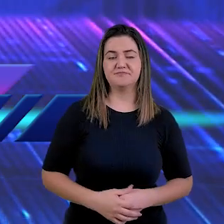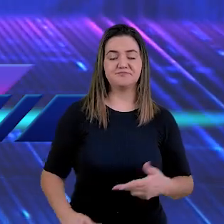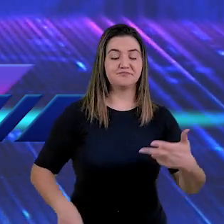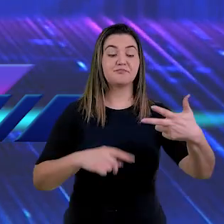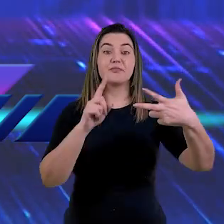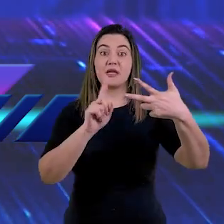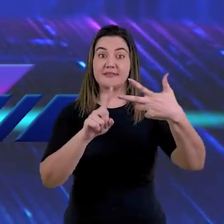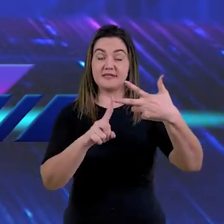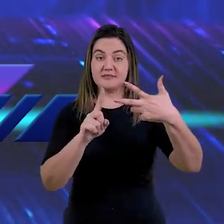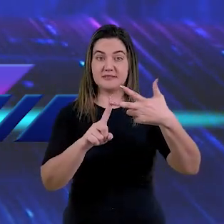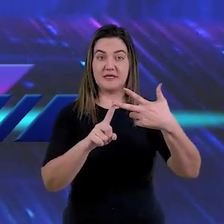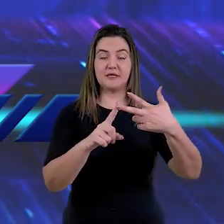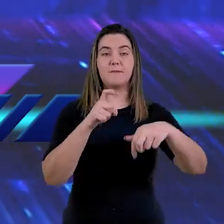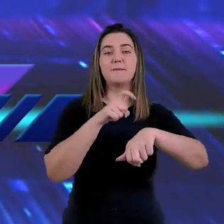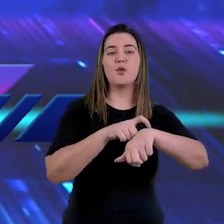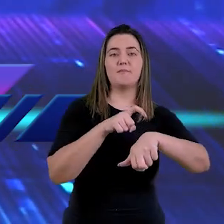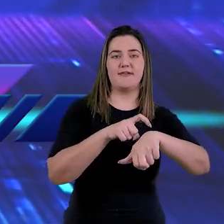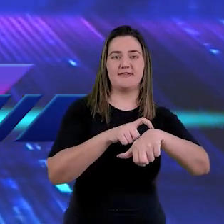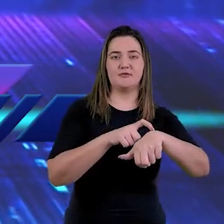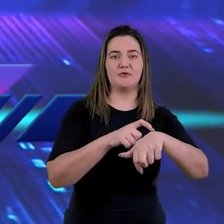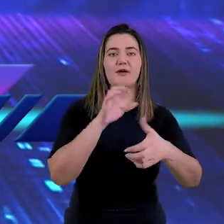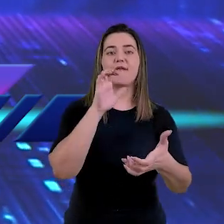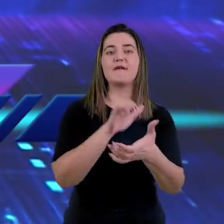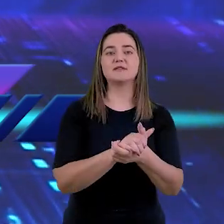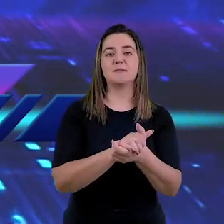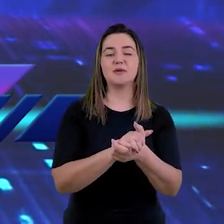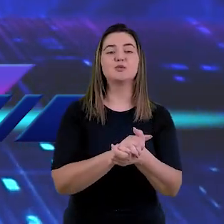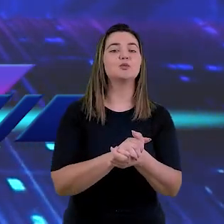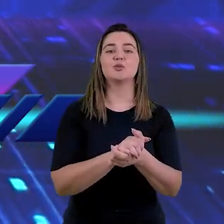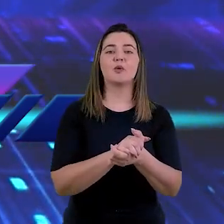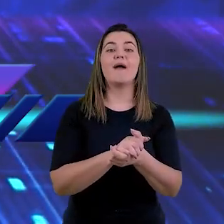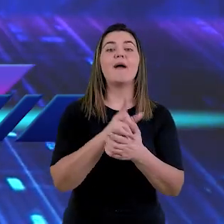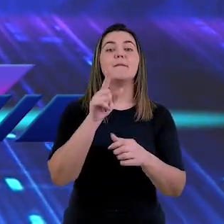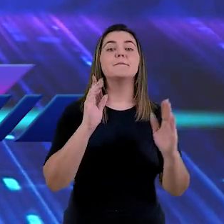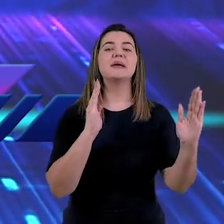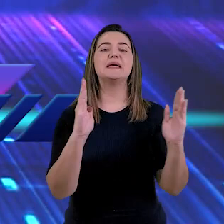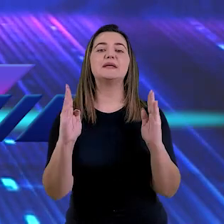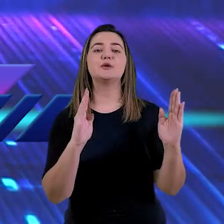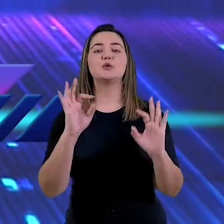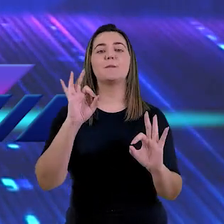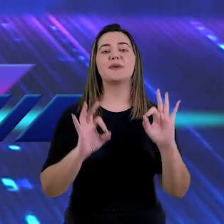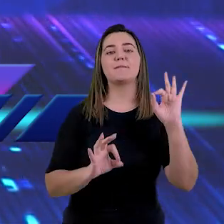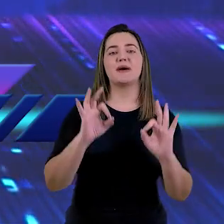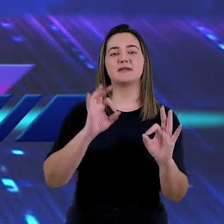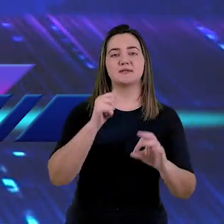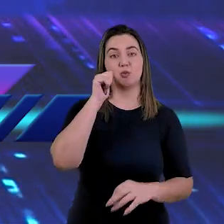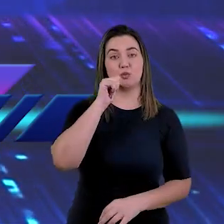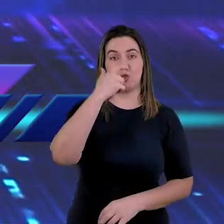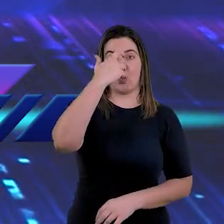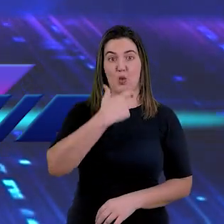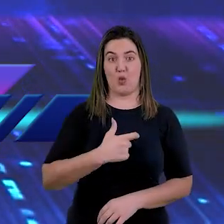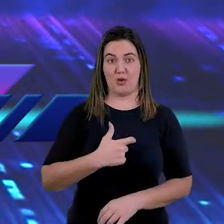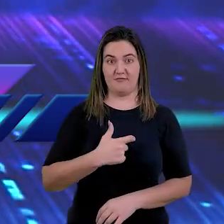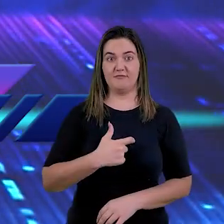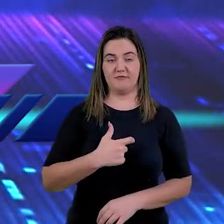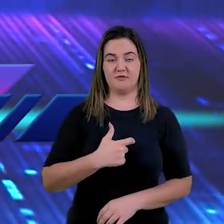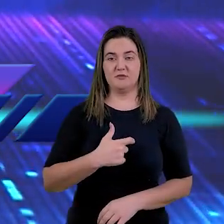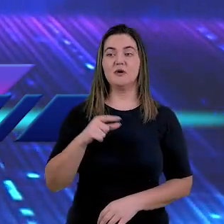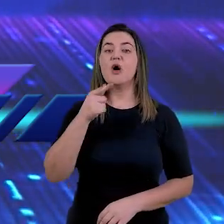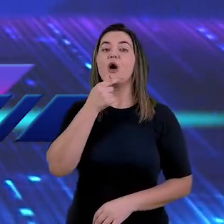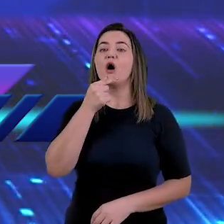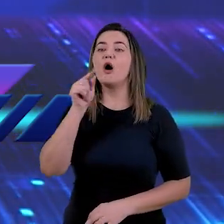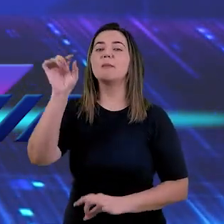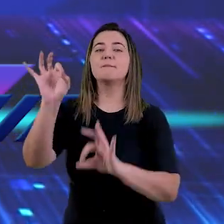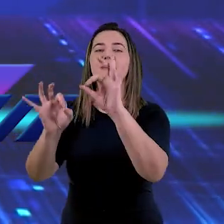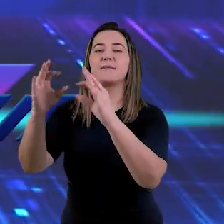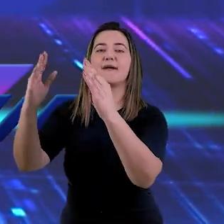A terceira etapa do casamento na época de Jesus era o período de preparação pessoal da noiva enquanto o noivo